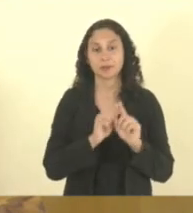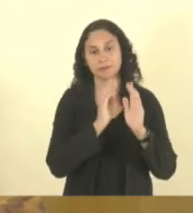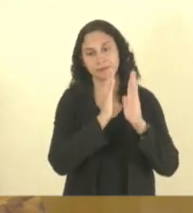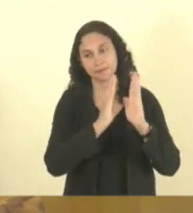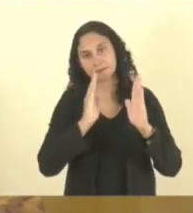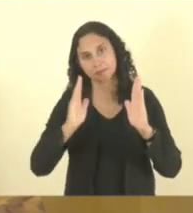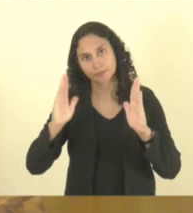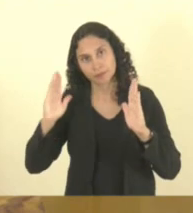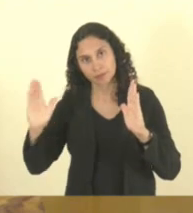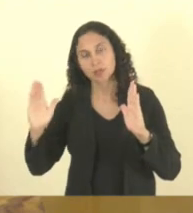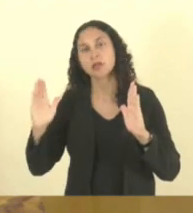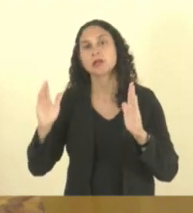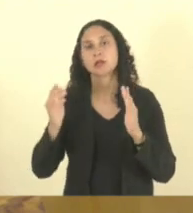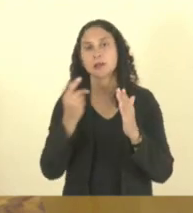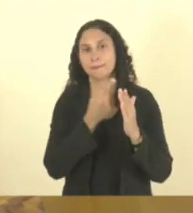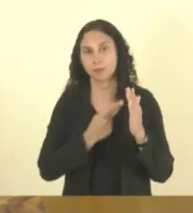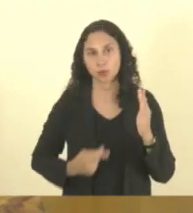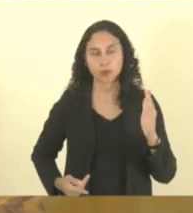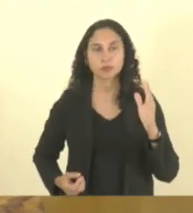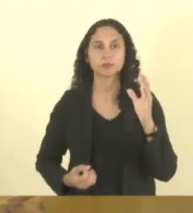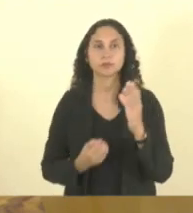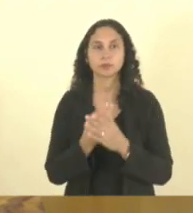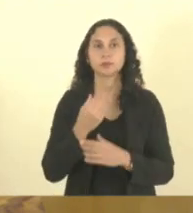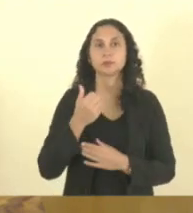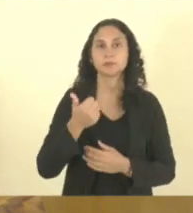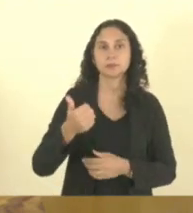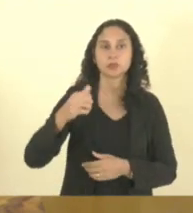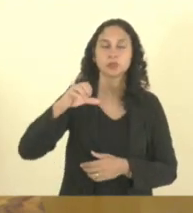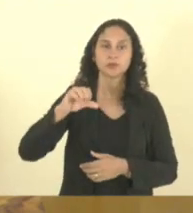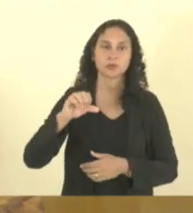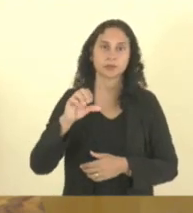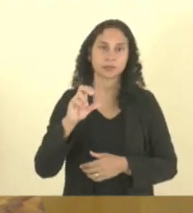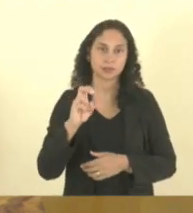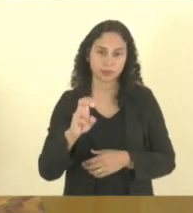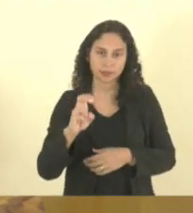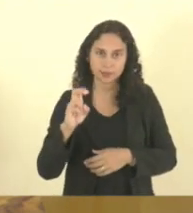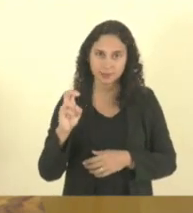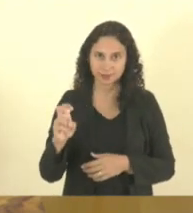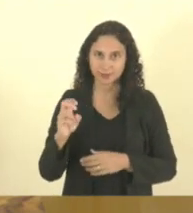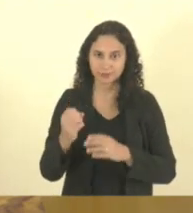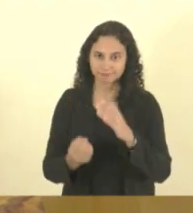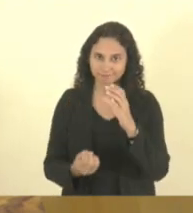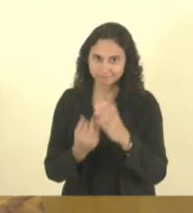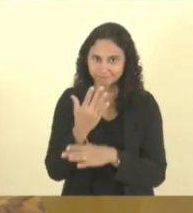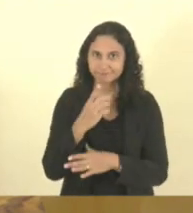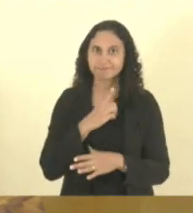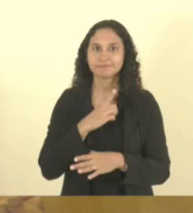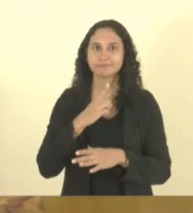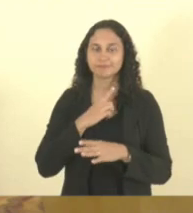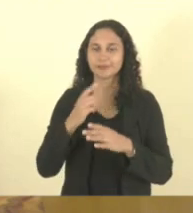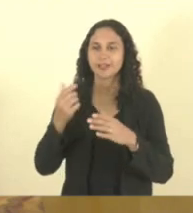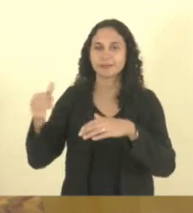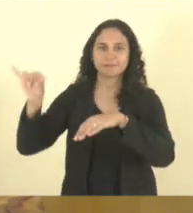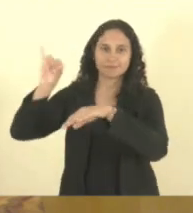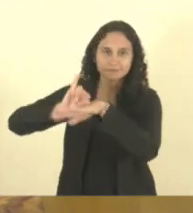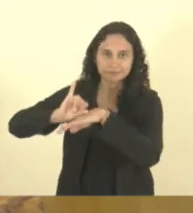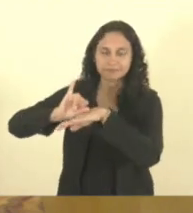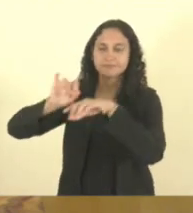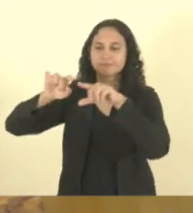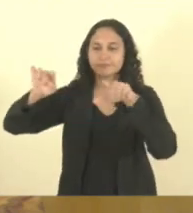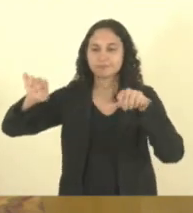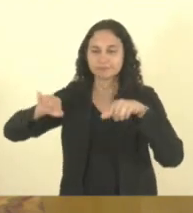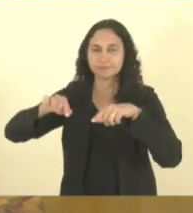Santo foi fundada em 16 de julho de 1855 em uma das salas do segundo pavimento do Palácio do